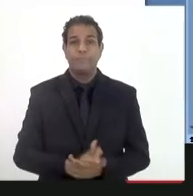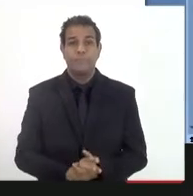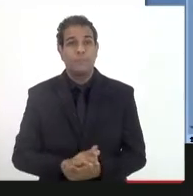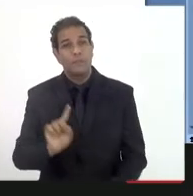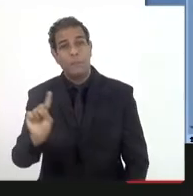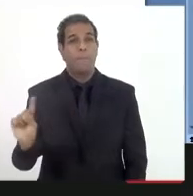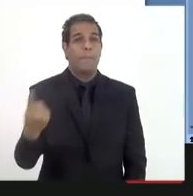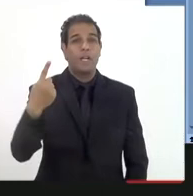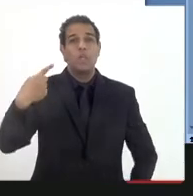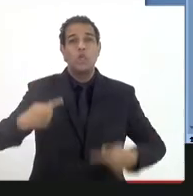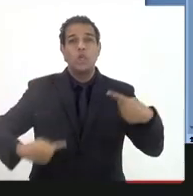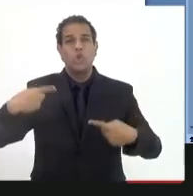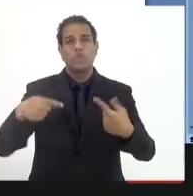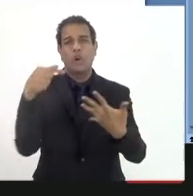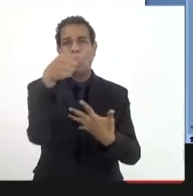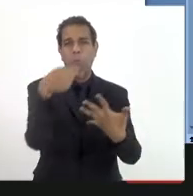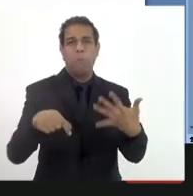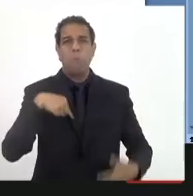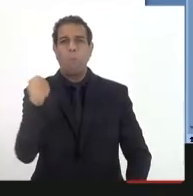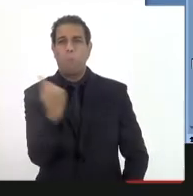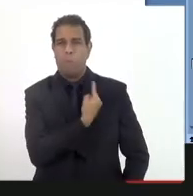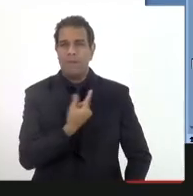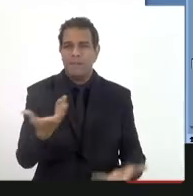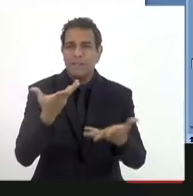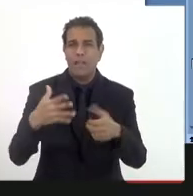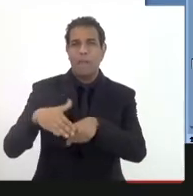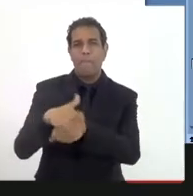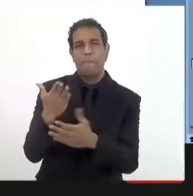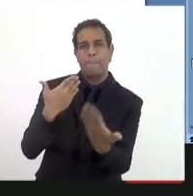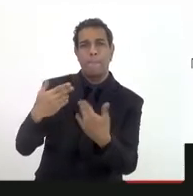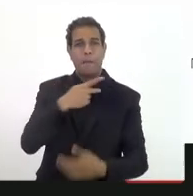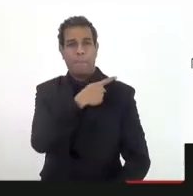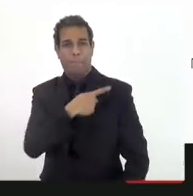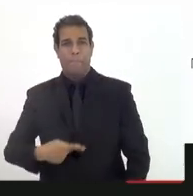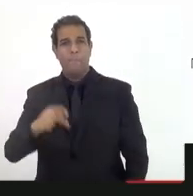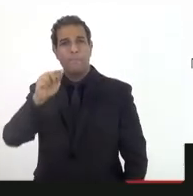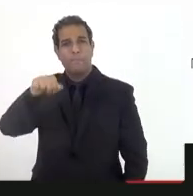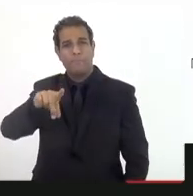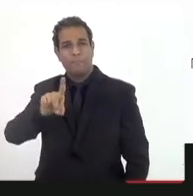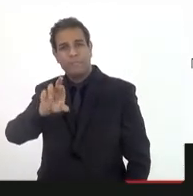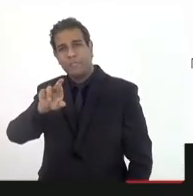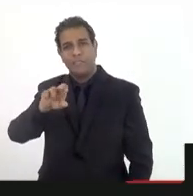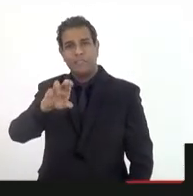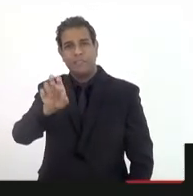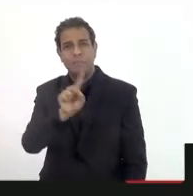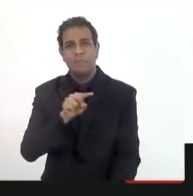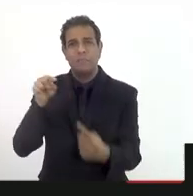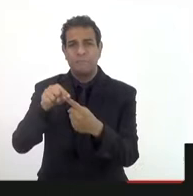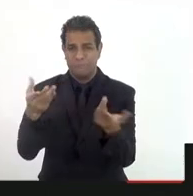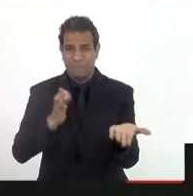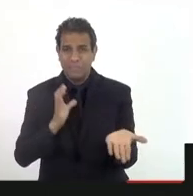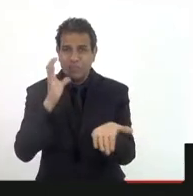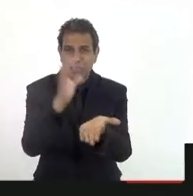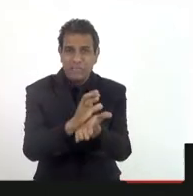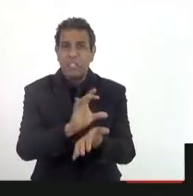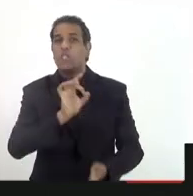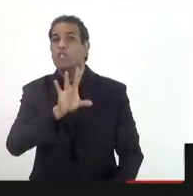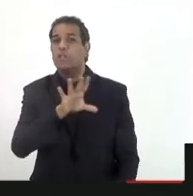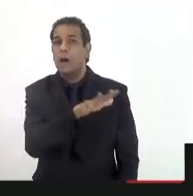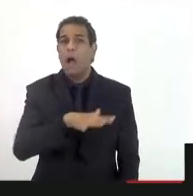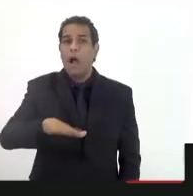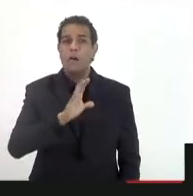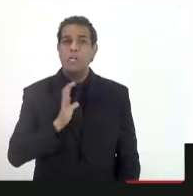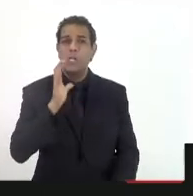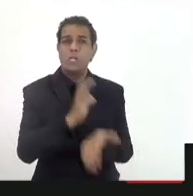discussão que eu estava tendo aqui com o presidente André é se esse fundo deve ser só um fundo de